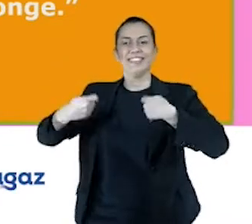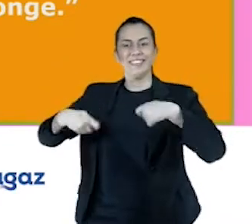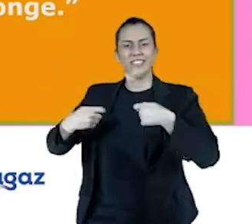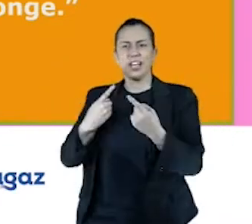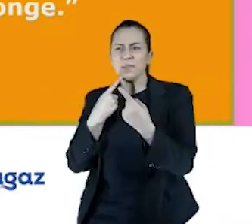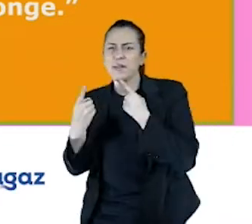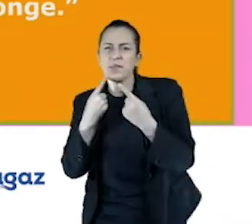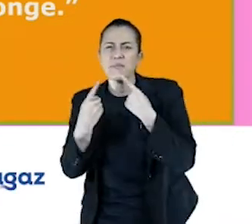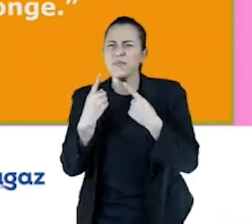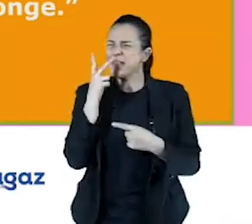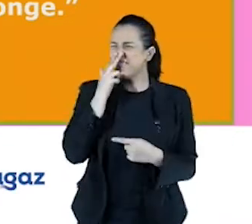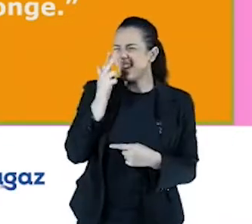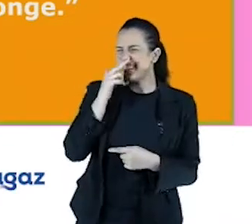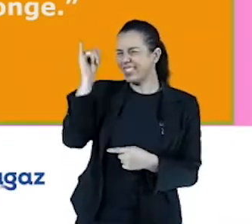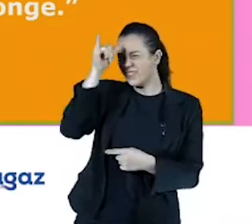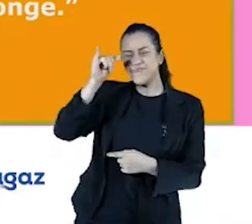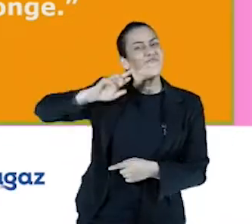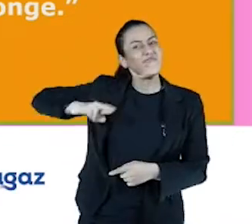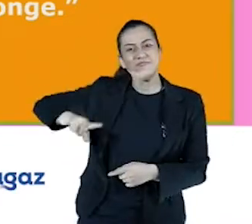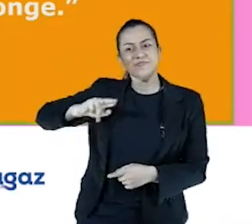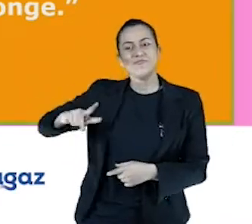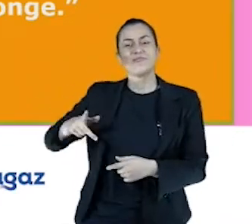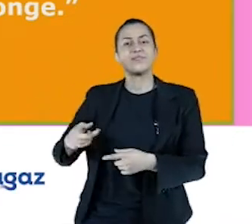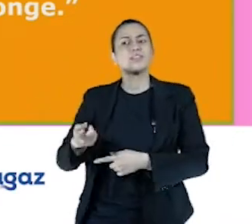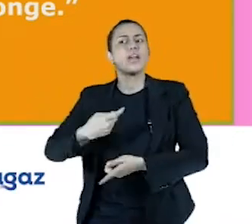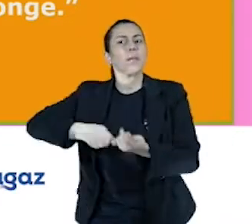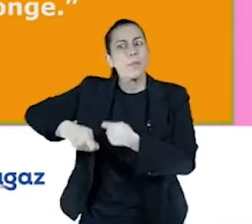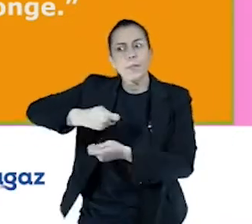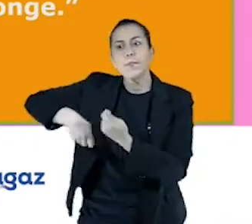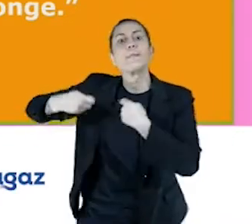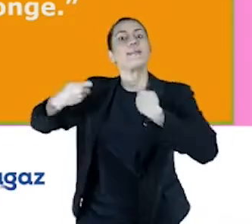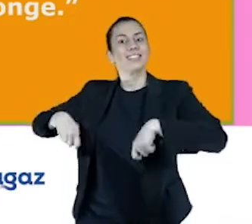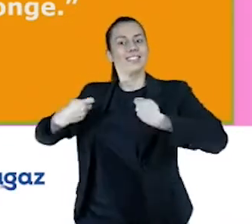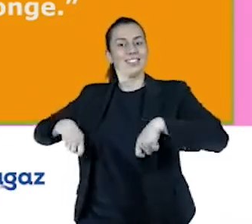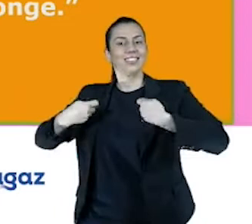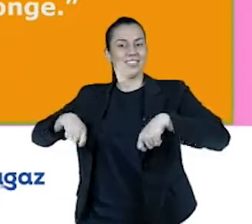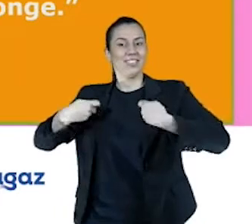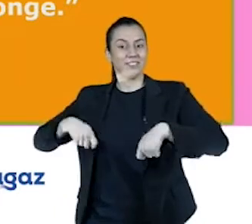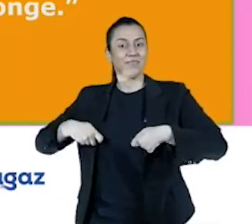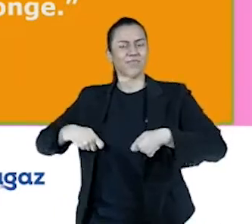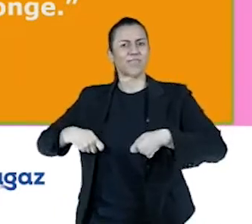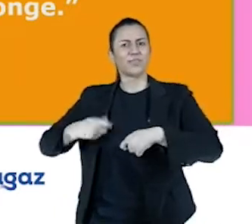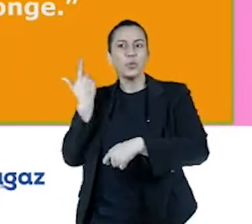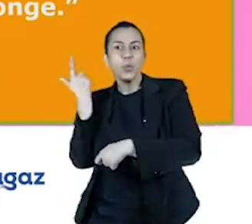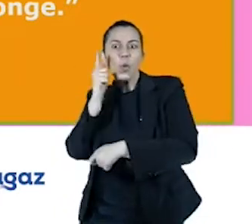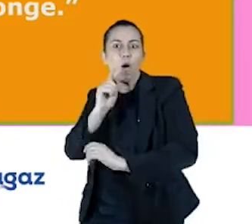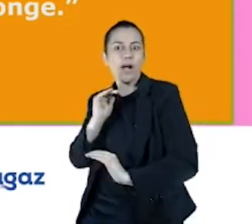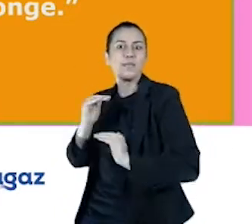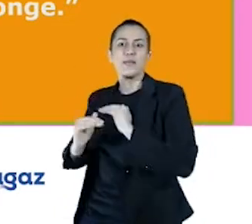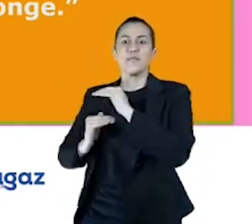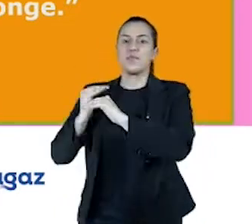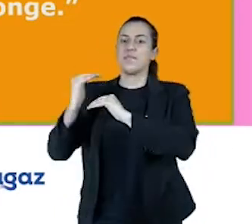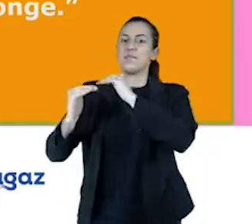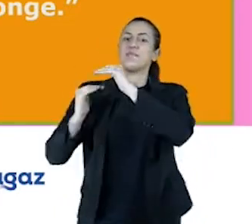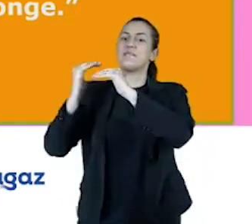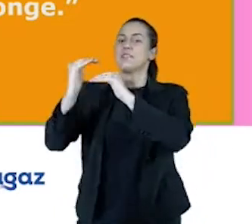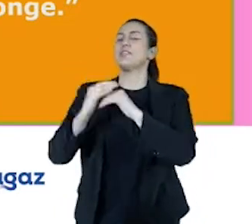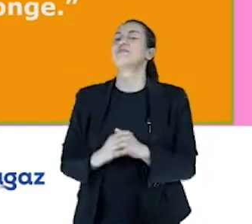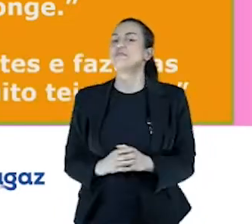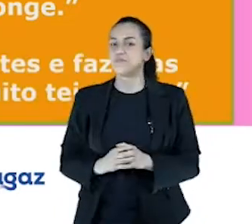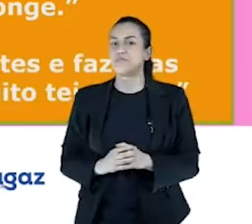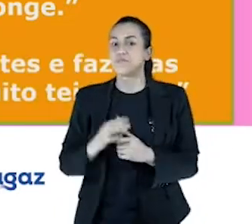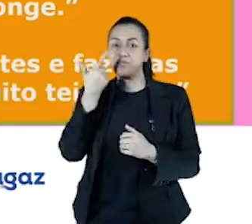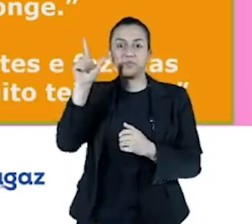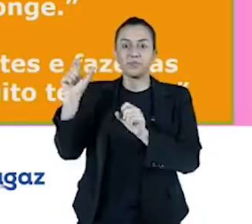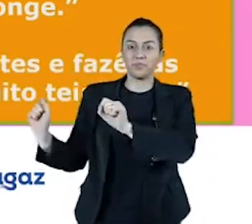fala isso, né, quando a gente está falando de comercial e tal, mas é a pura realidade, né, é assim que a gente consegue construir os nossos negócios. Pessoal, se puderem passar